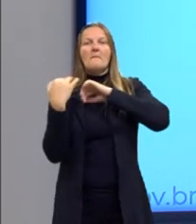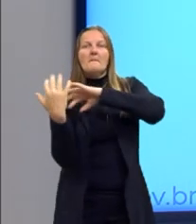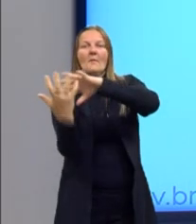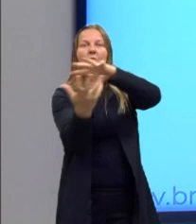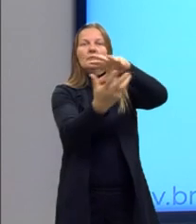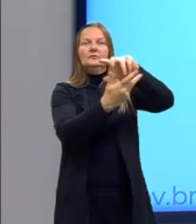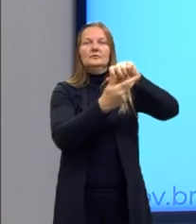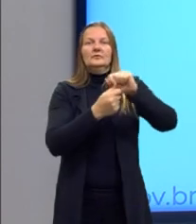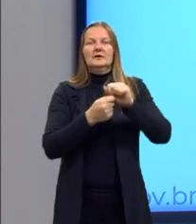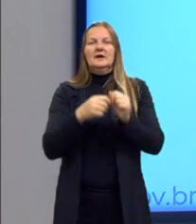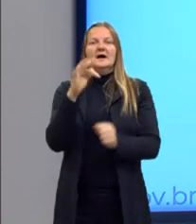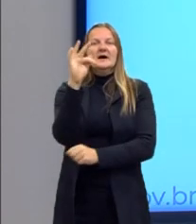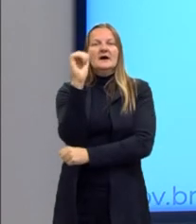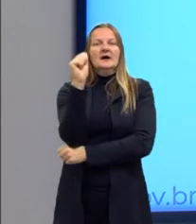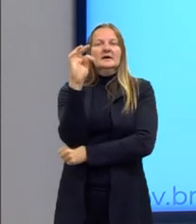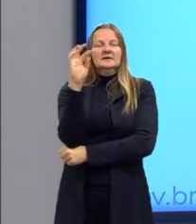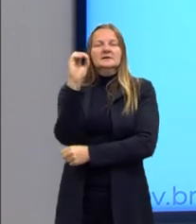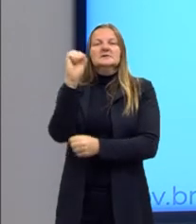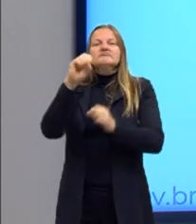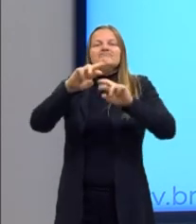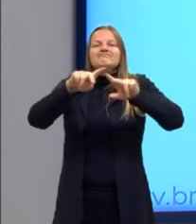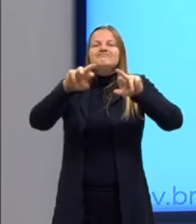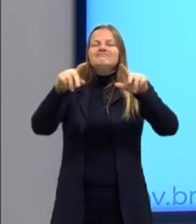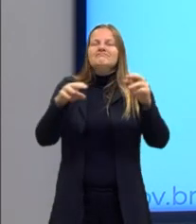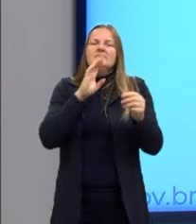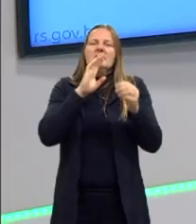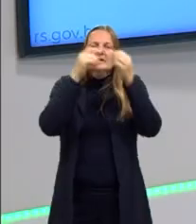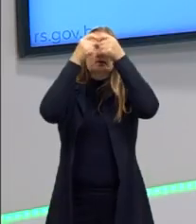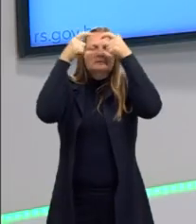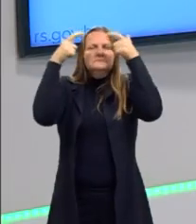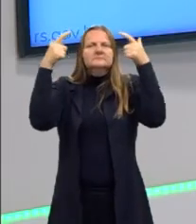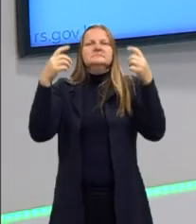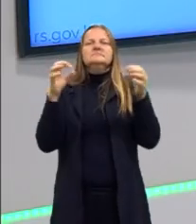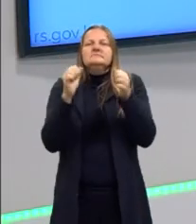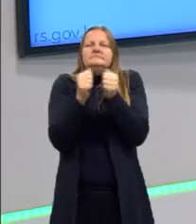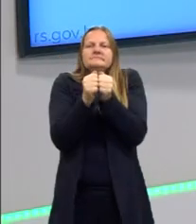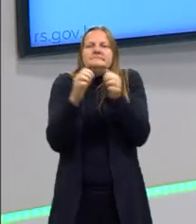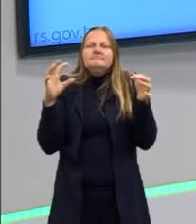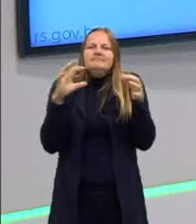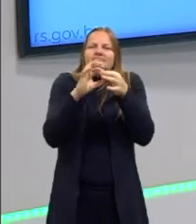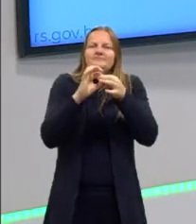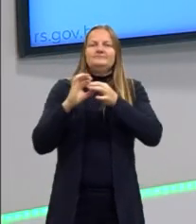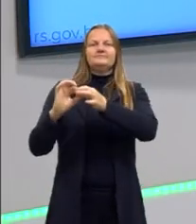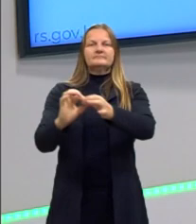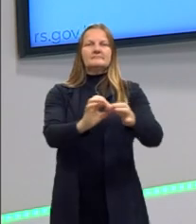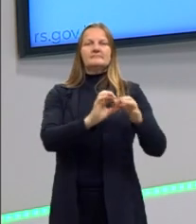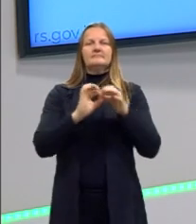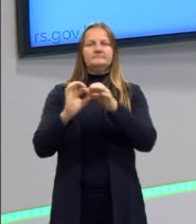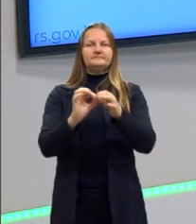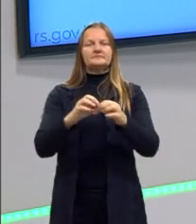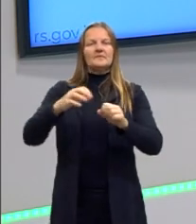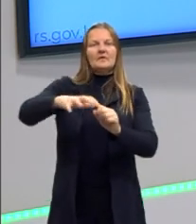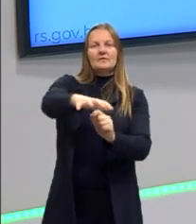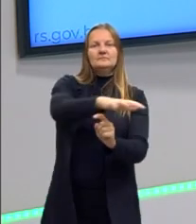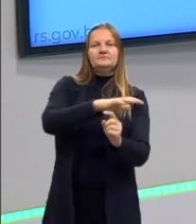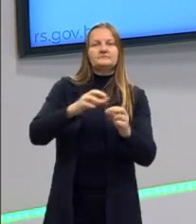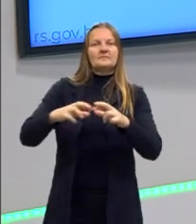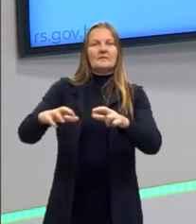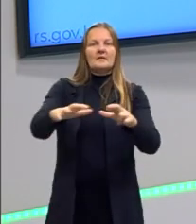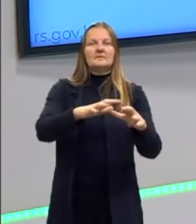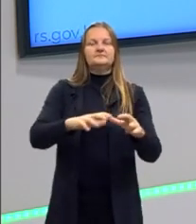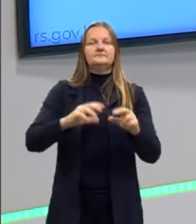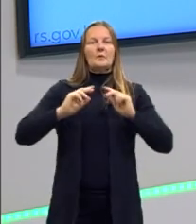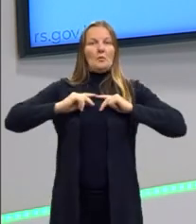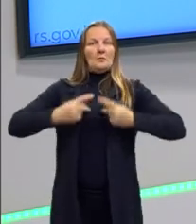enfim, o conhecimento, ele vai estar interligado, ele vai interferir em várias áreas, como a